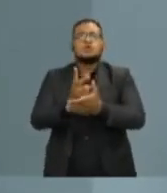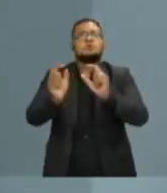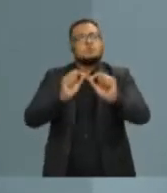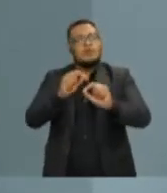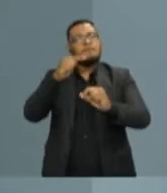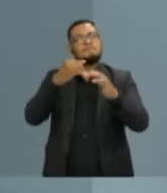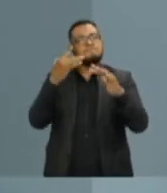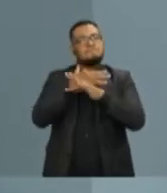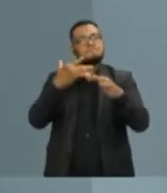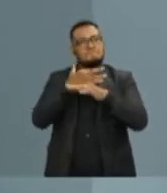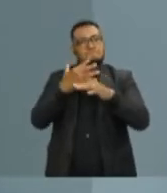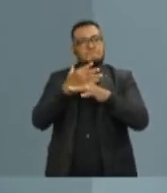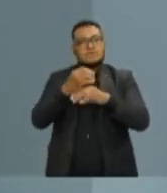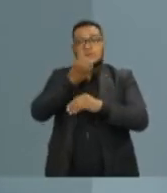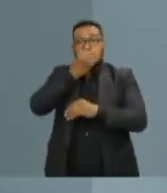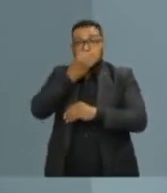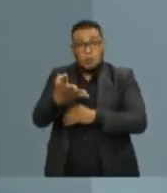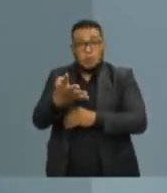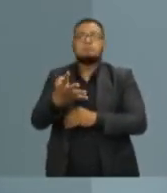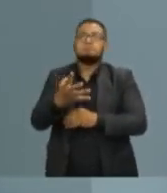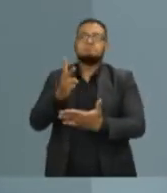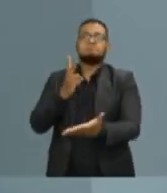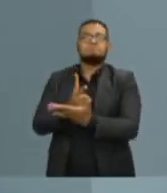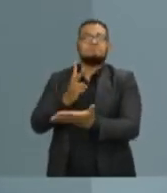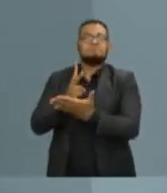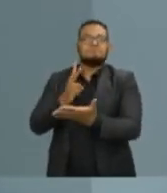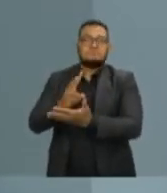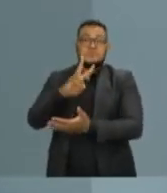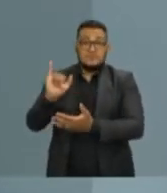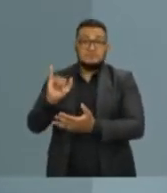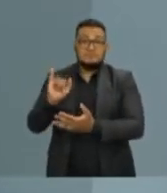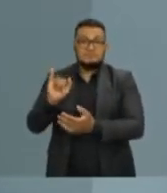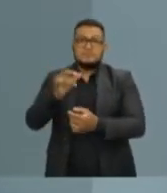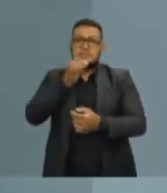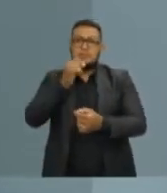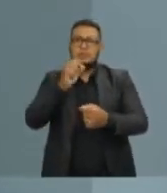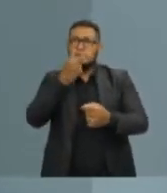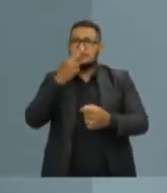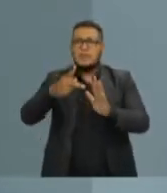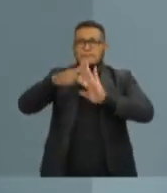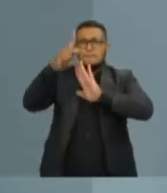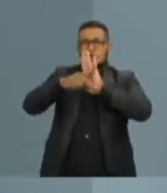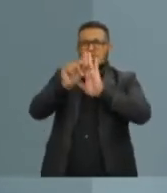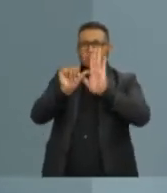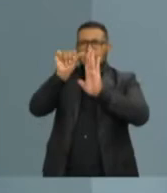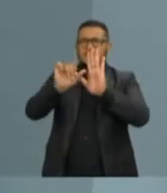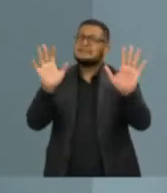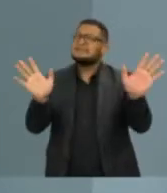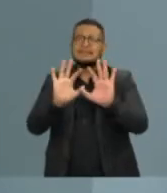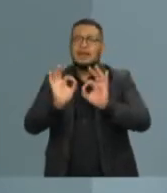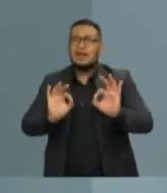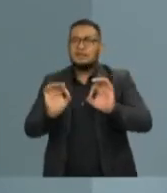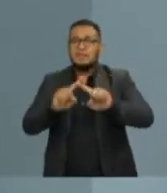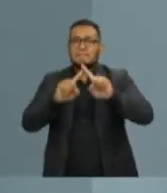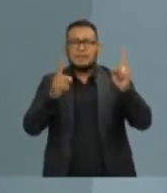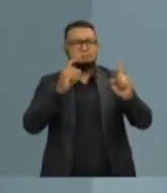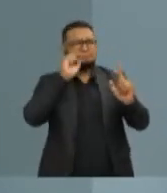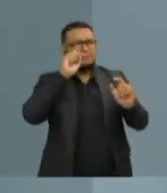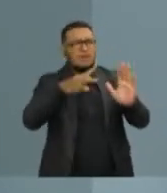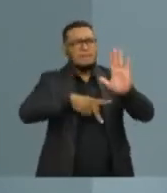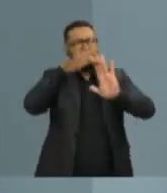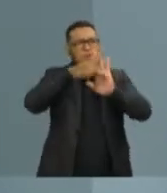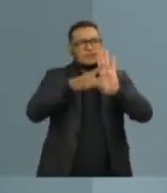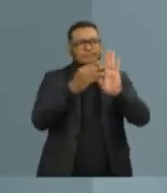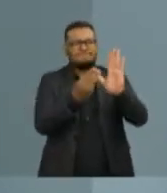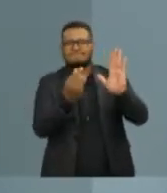que for bom, nós temos compromisso em manter. Não iremos alterar sequer o nome do projeto, mas o que não estiver atendendo a sociedade e não for bem